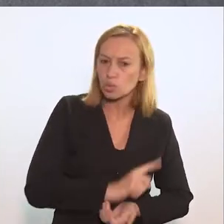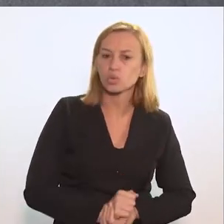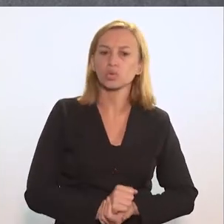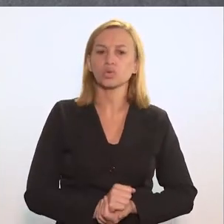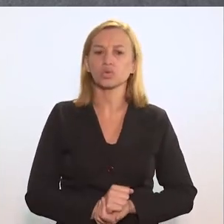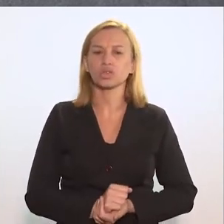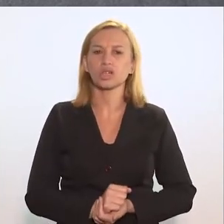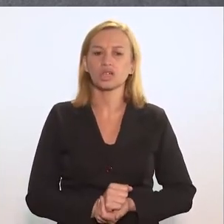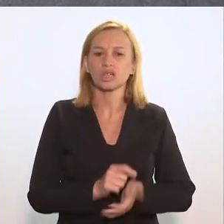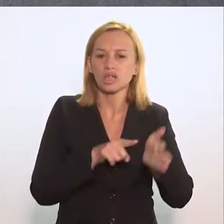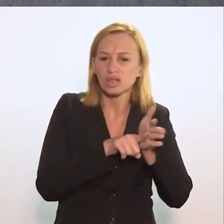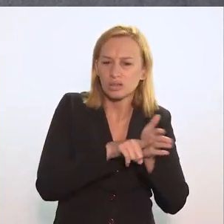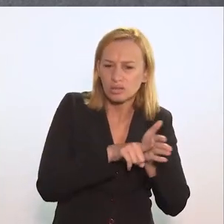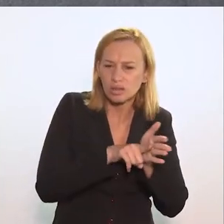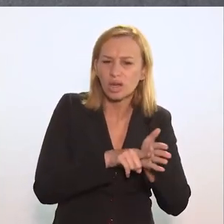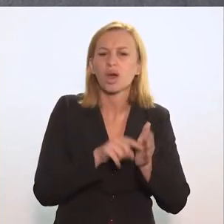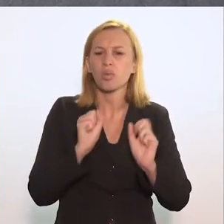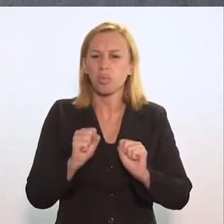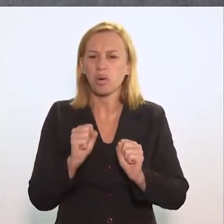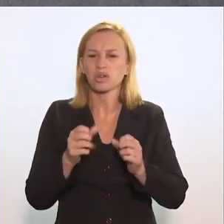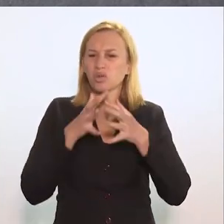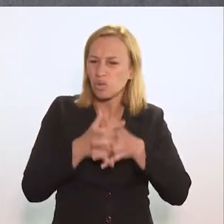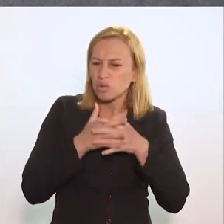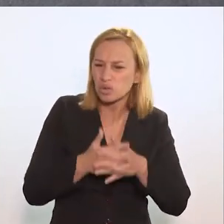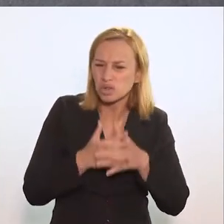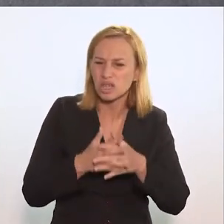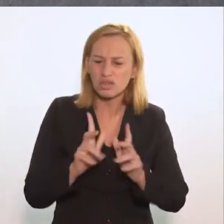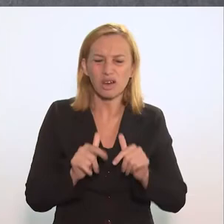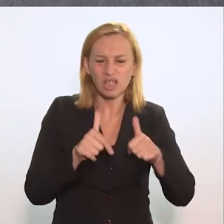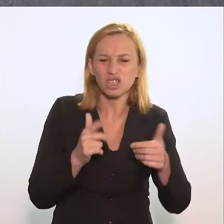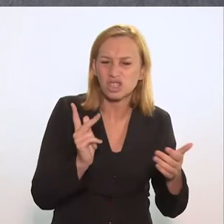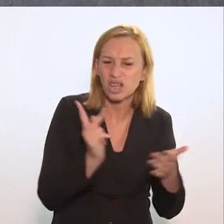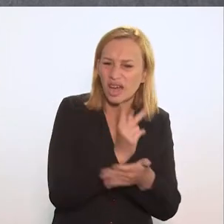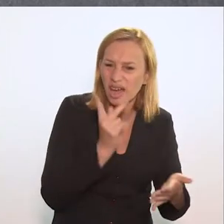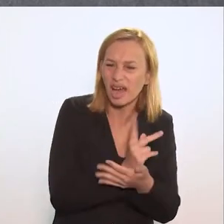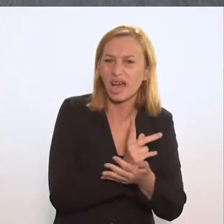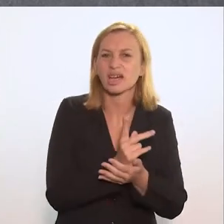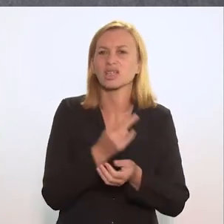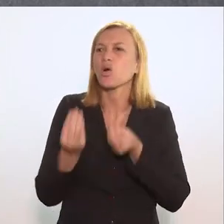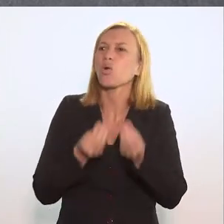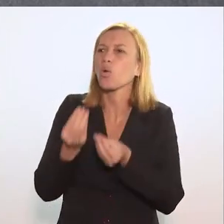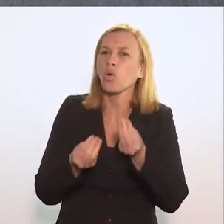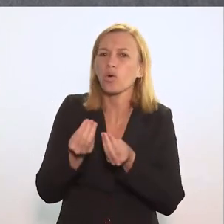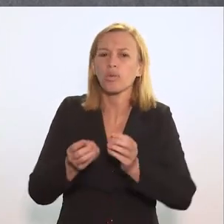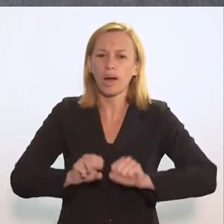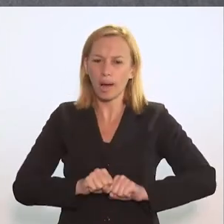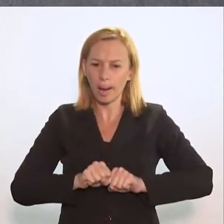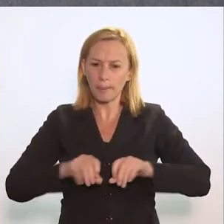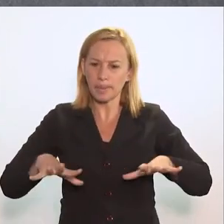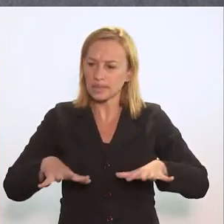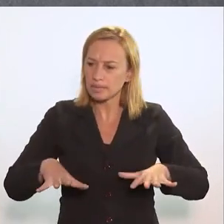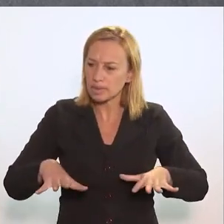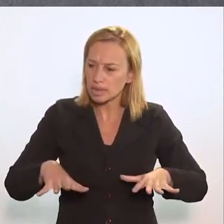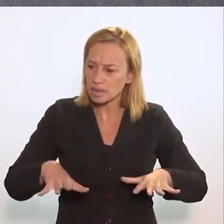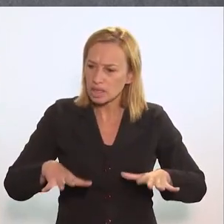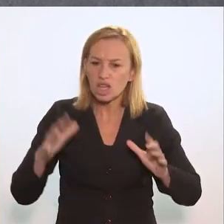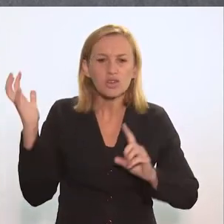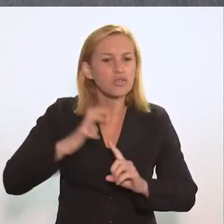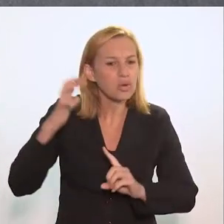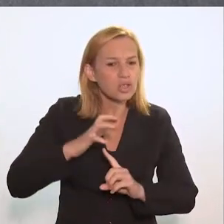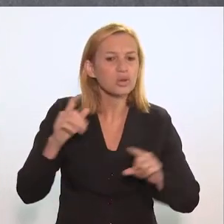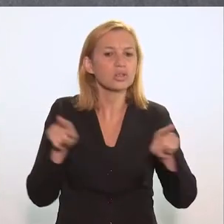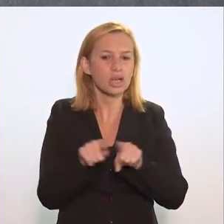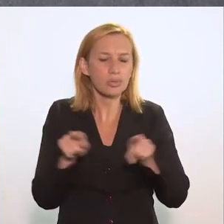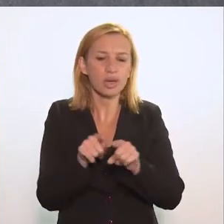dificulta o diagnóstico precoce da doença, podem ser confundidos, podem ser tratados de forma errada, por uma dificuldade. Como é a pandemia